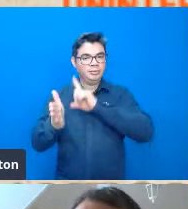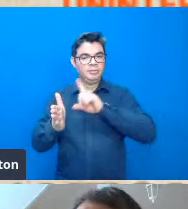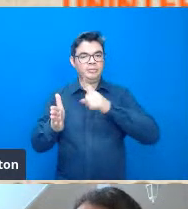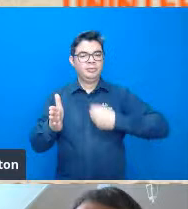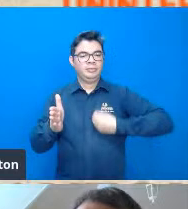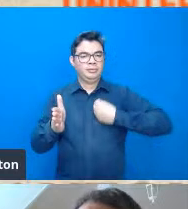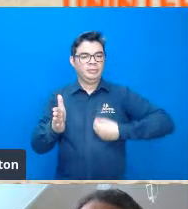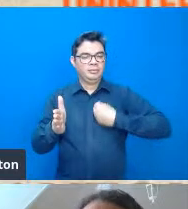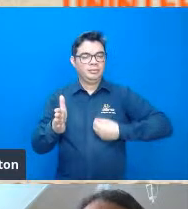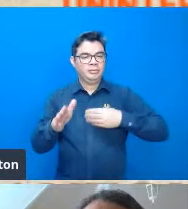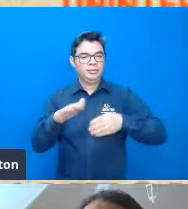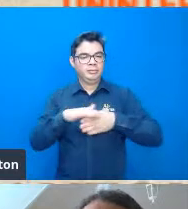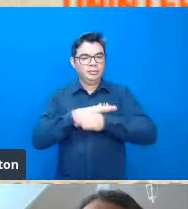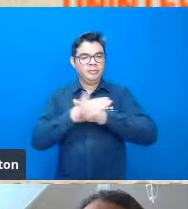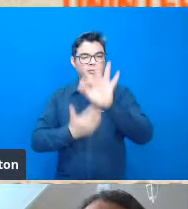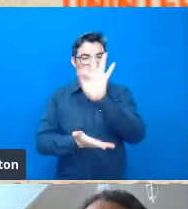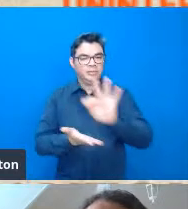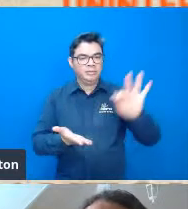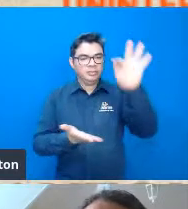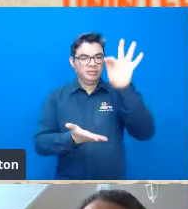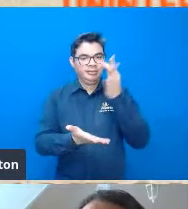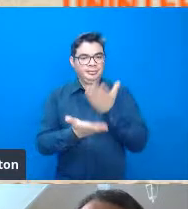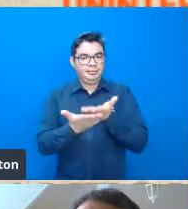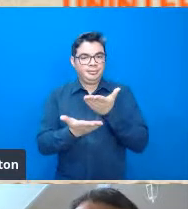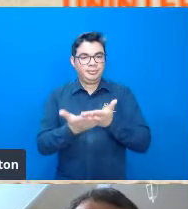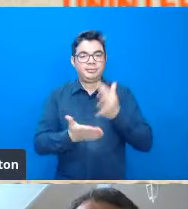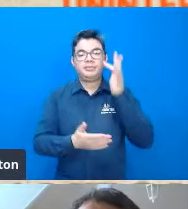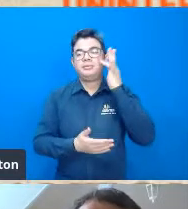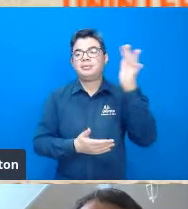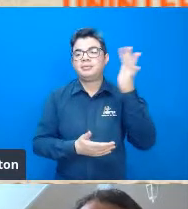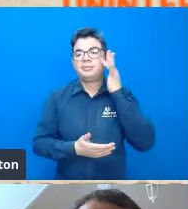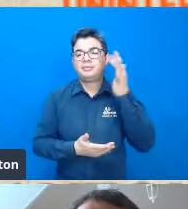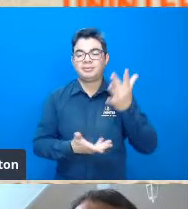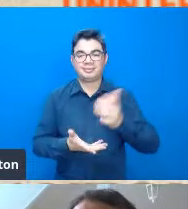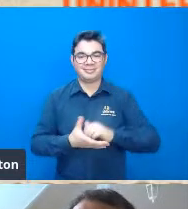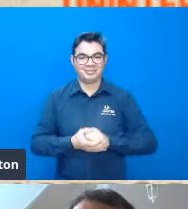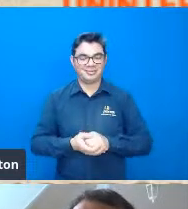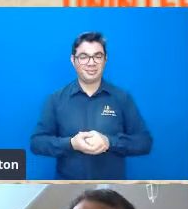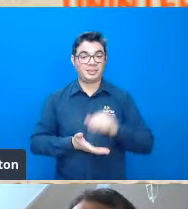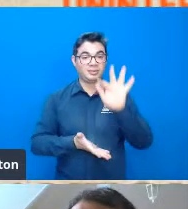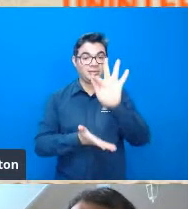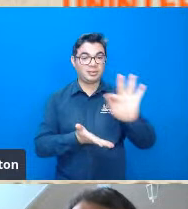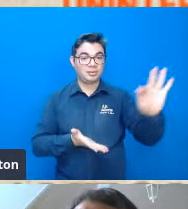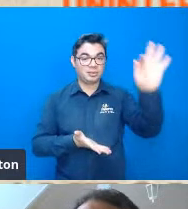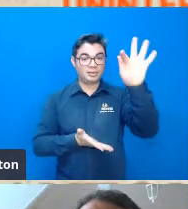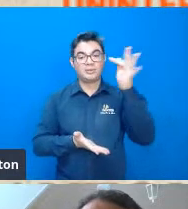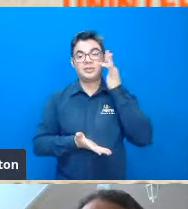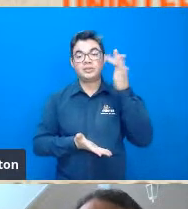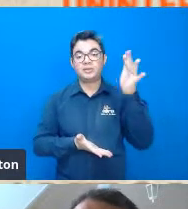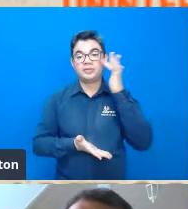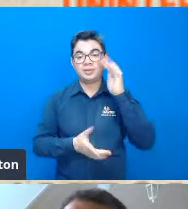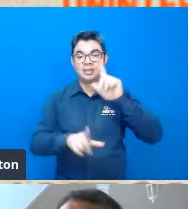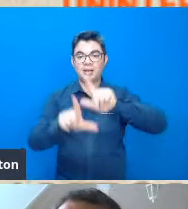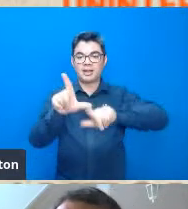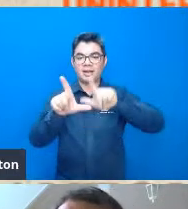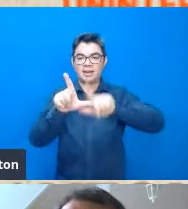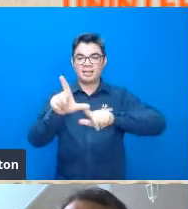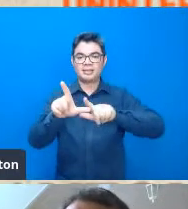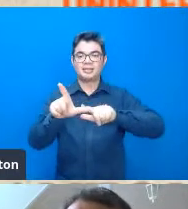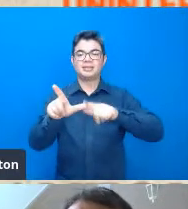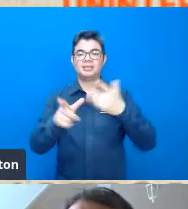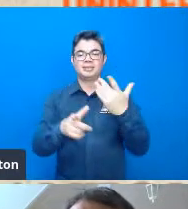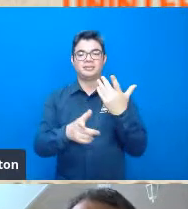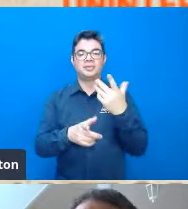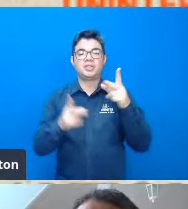entrada na universidade na verdade da então faculdade de filosofias e letras de campinas que atual